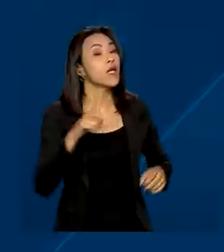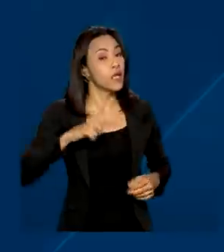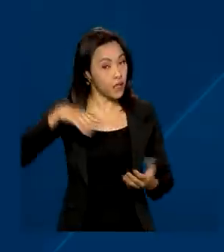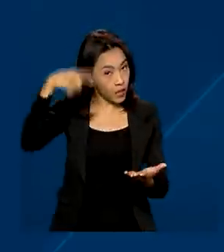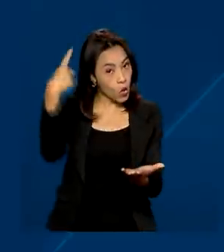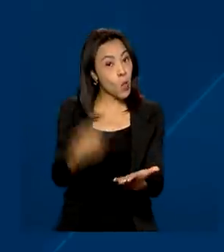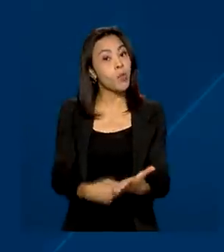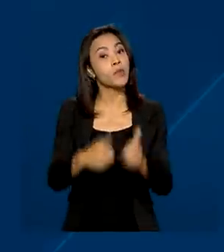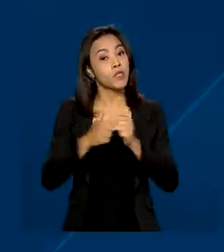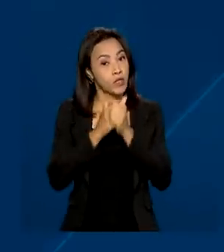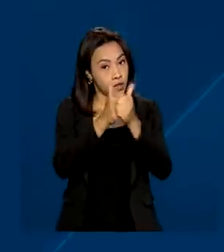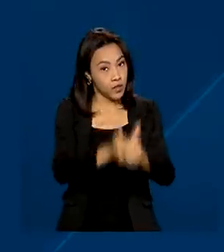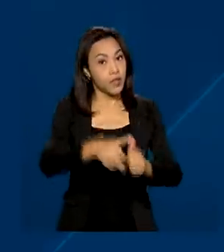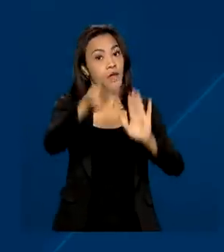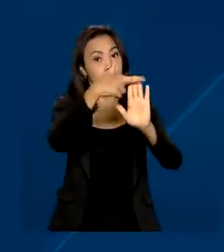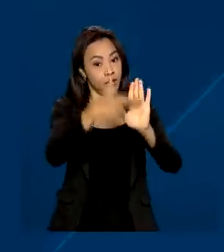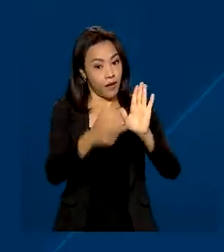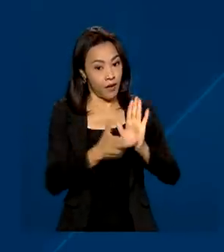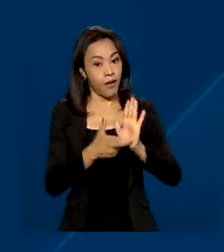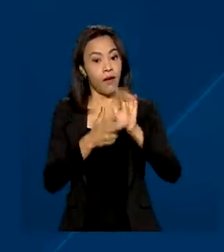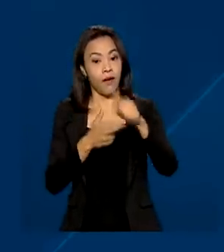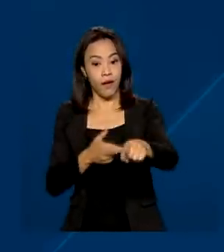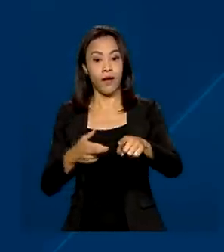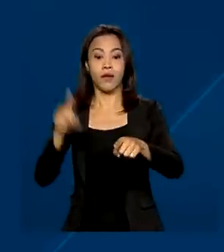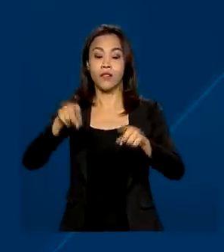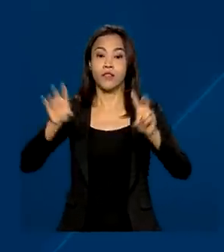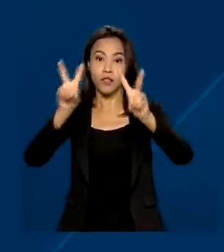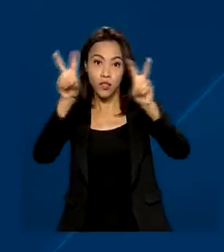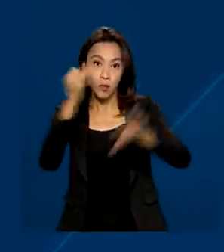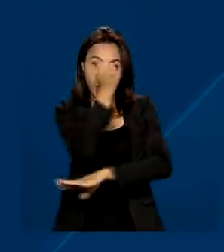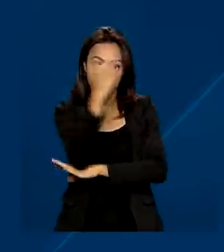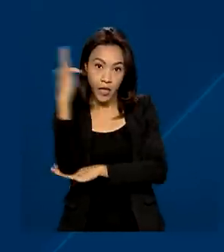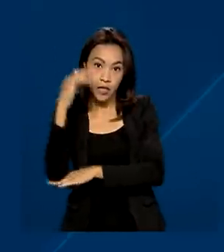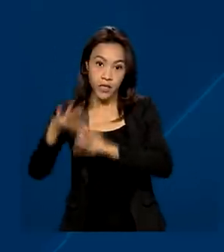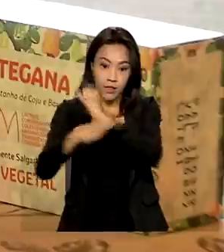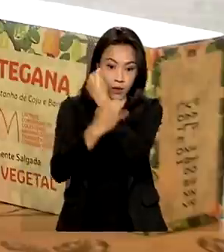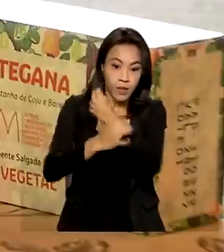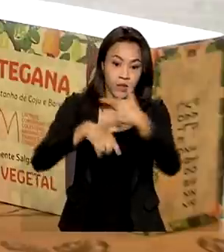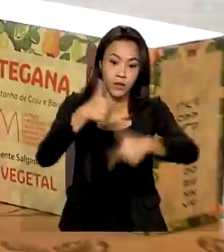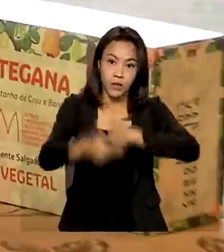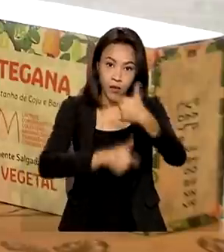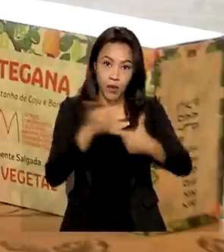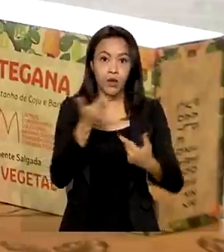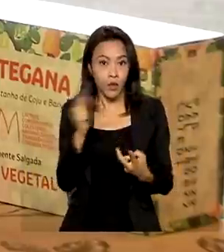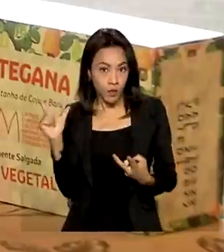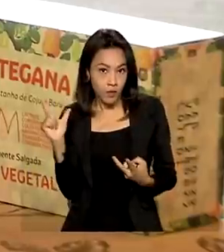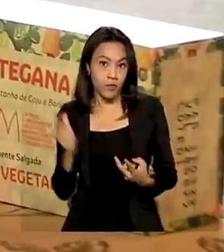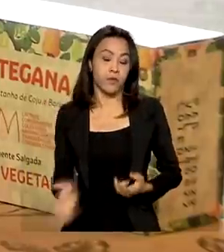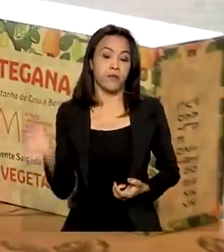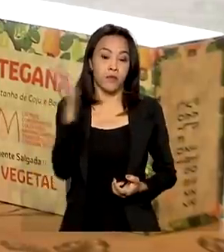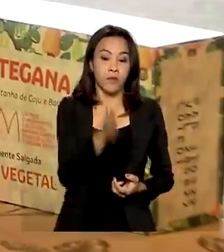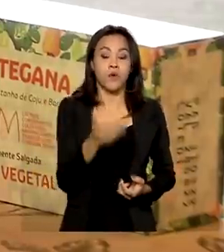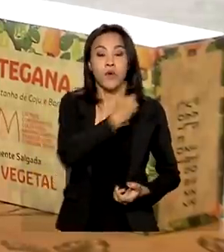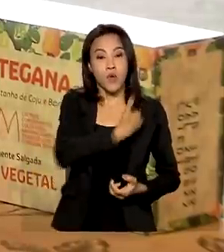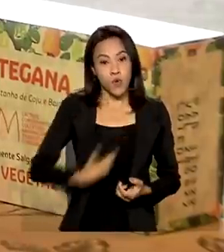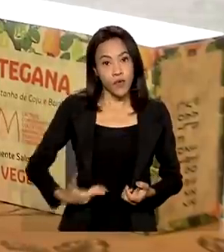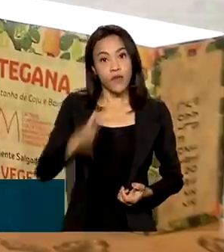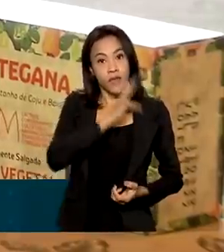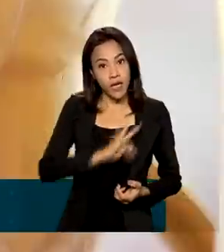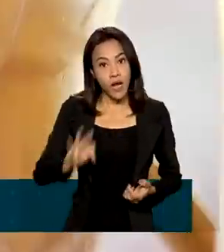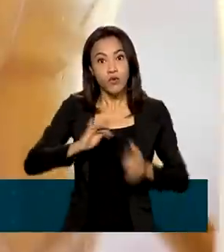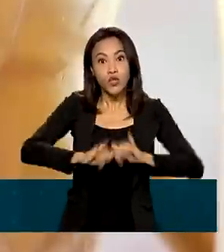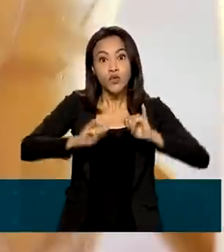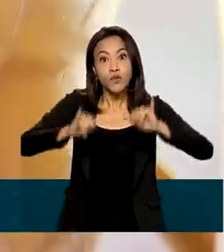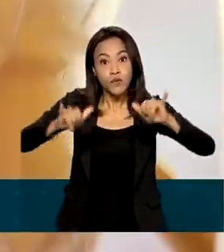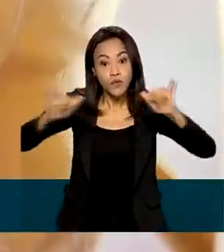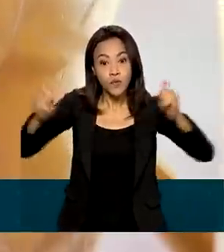regras sanitárias, ambientais, de consumo e de segurança do trabalho. O governo federal promove os produtos cadastrados